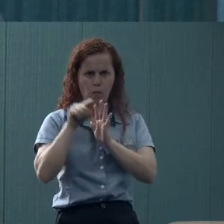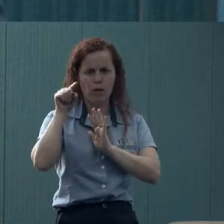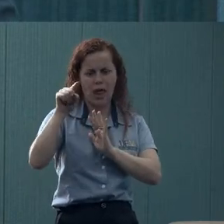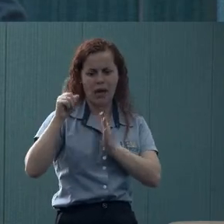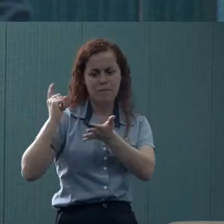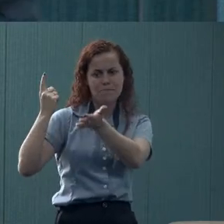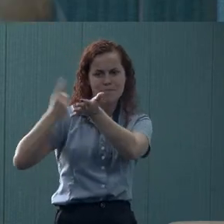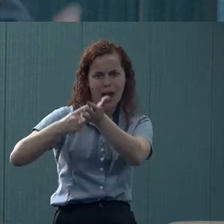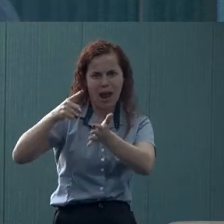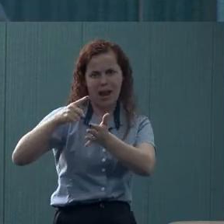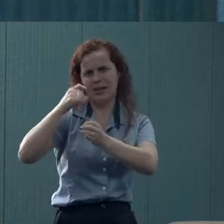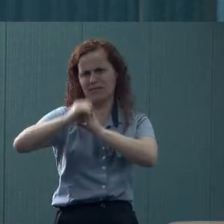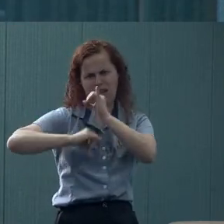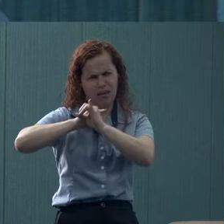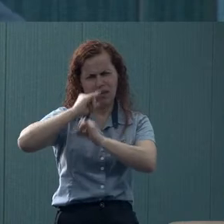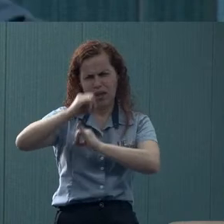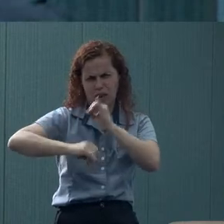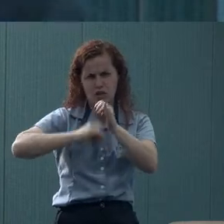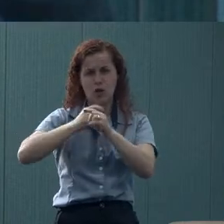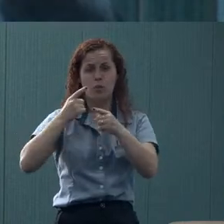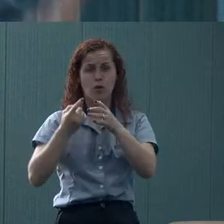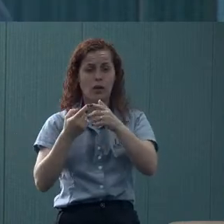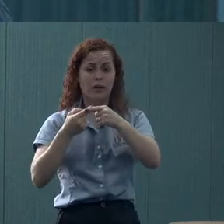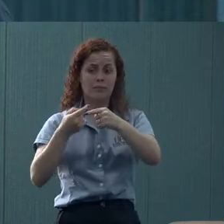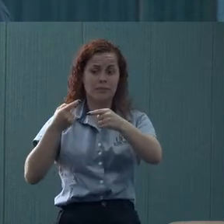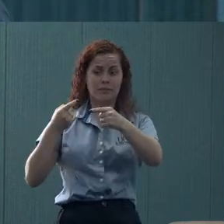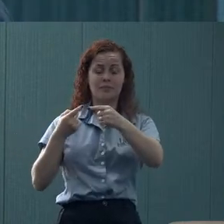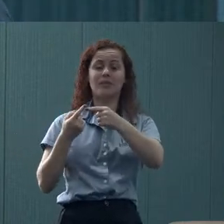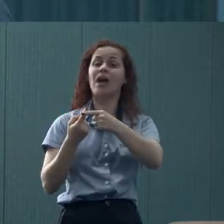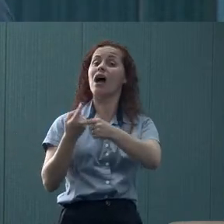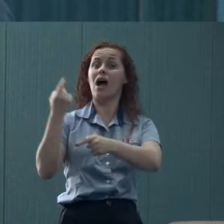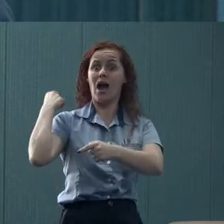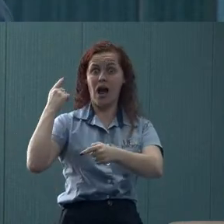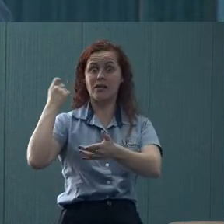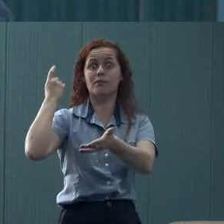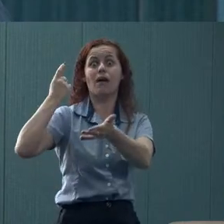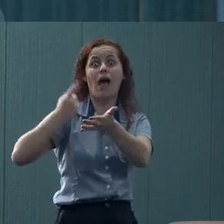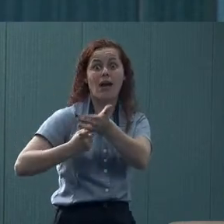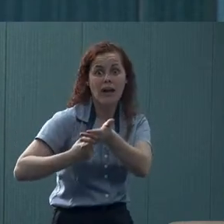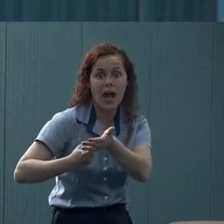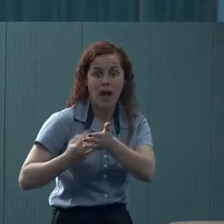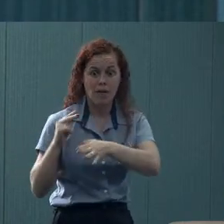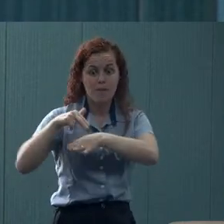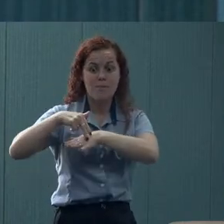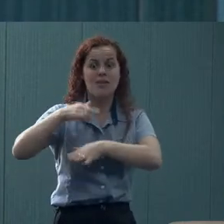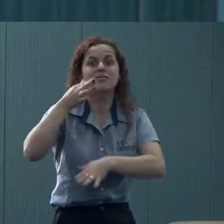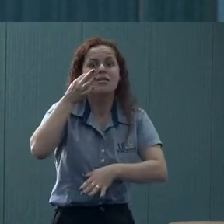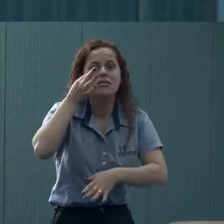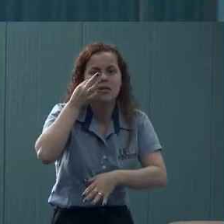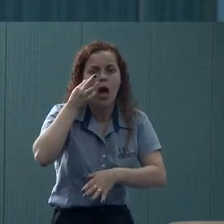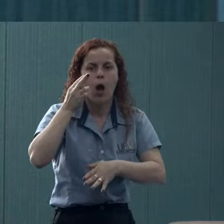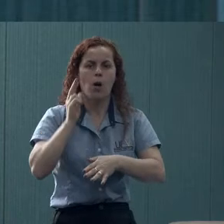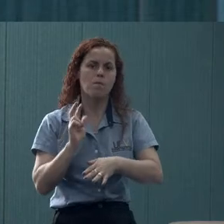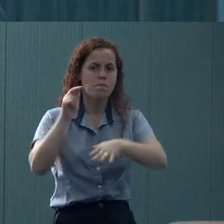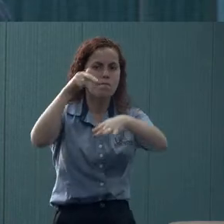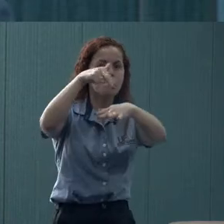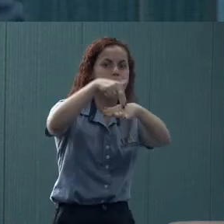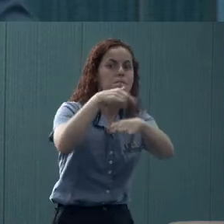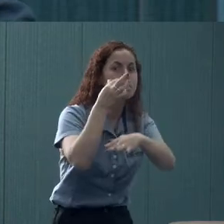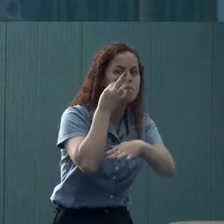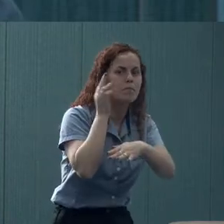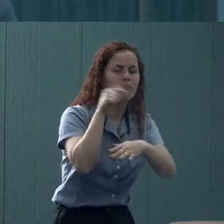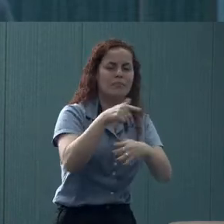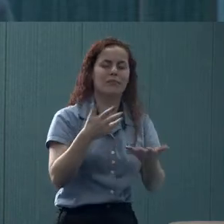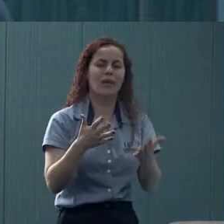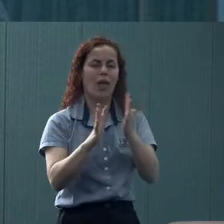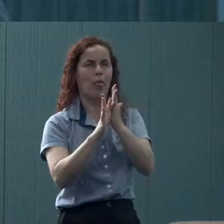marca lá. Porque, assim, só voltando lá atrás, antes era marcado presencial, aí a pessoa ia lá. Só que o que acontecia?